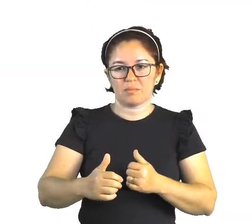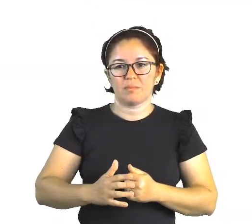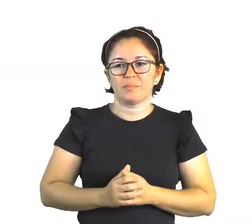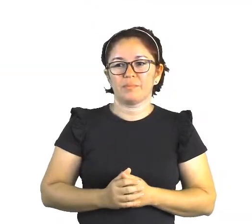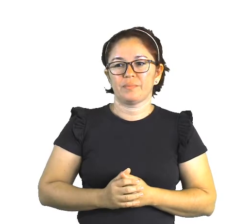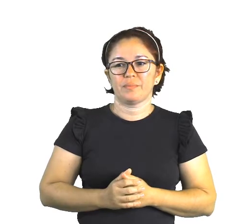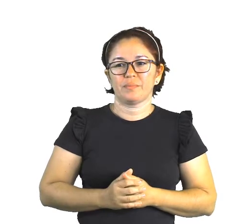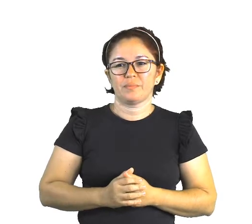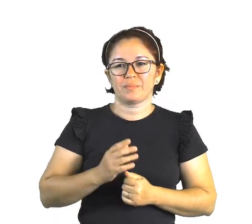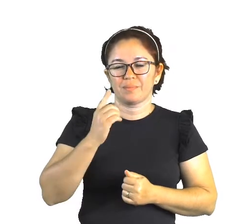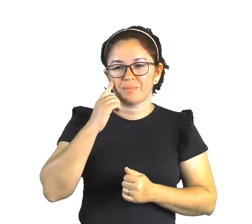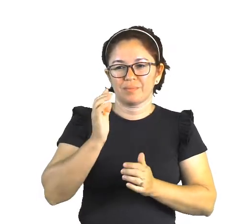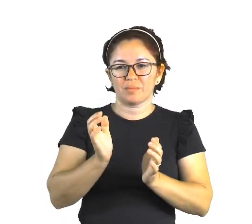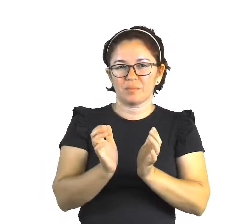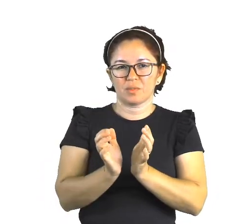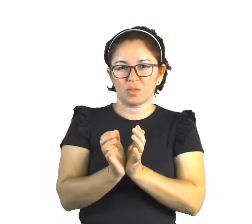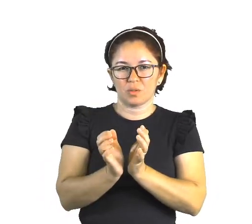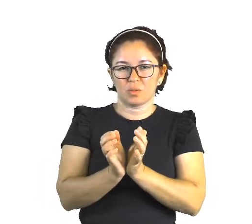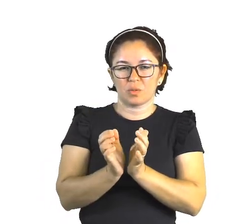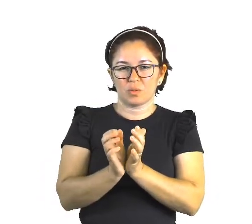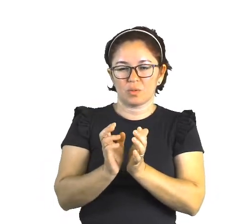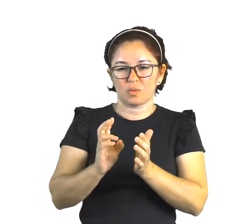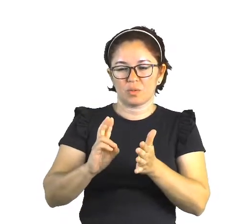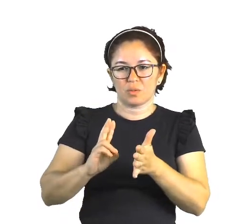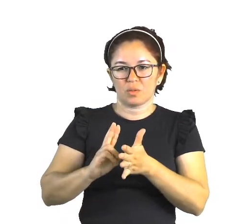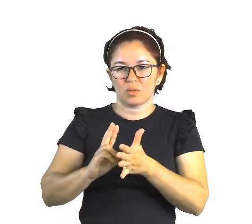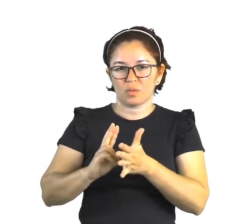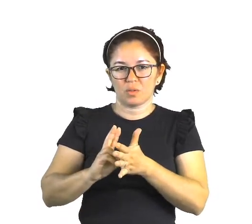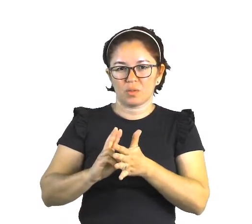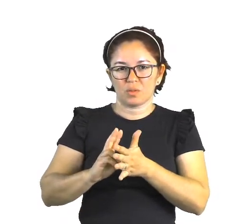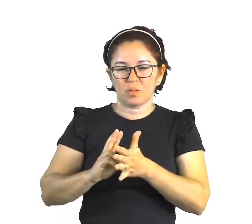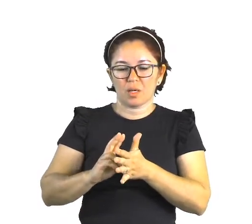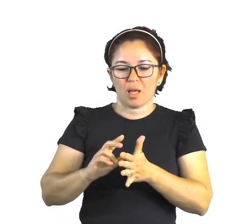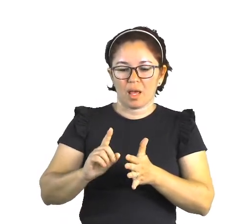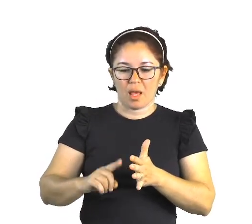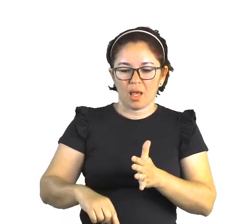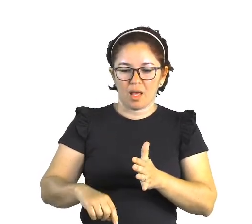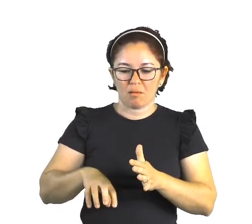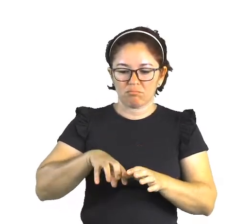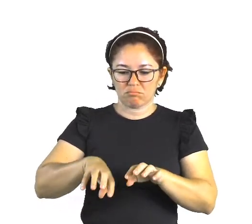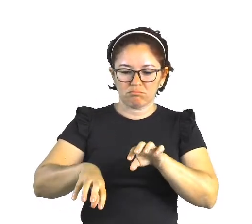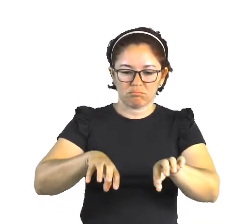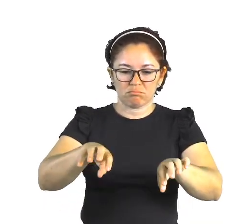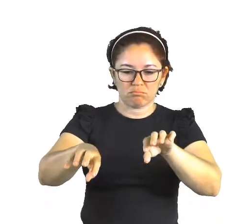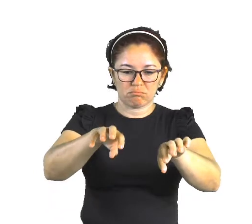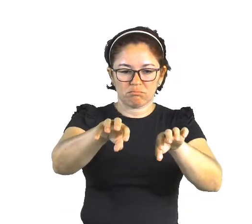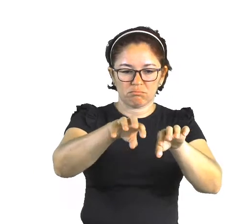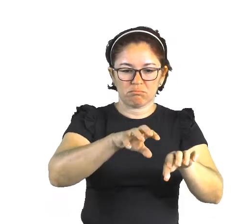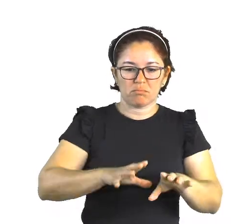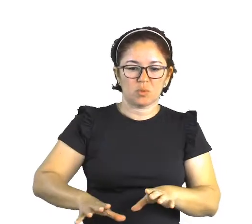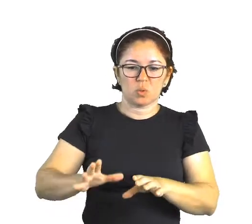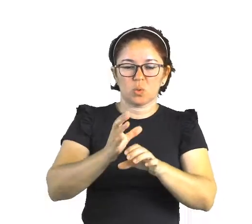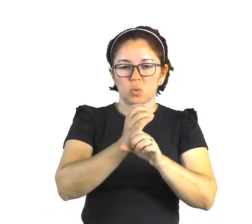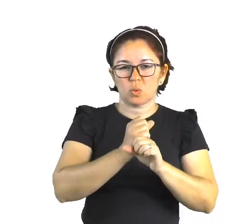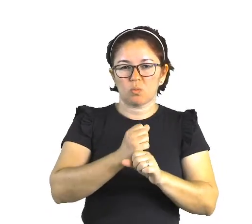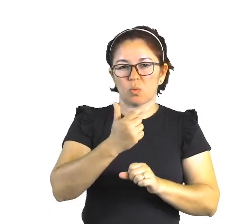Esses nativos estão distribuídos em mais de oitenta e duas aldeias e nós temos mais de quatorze mil